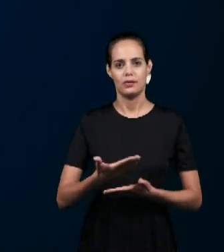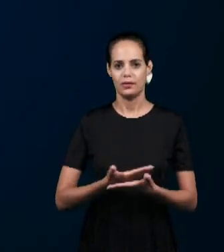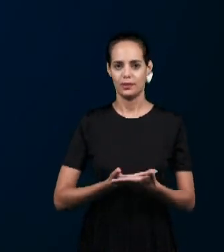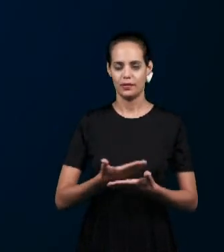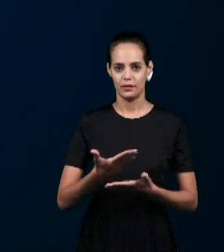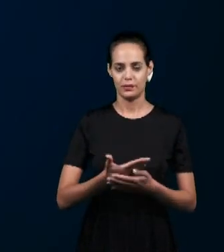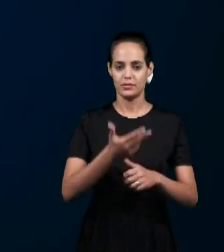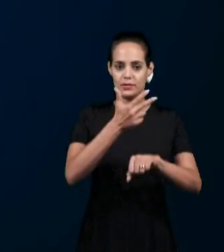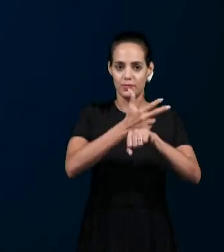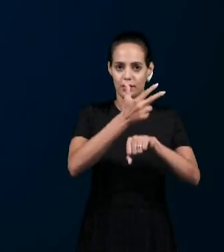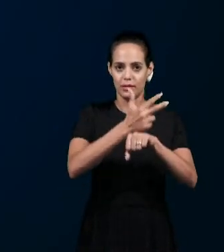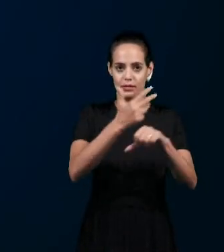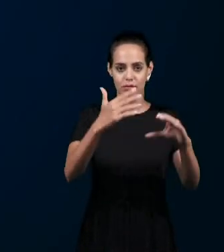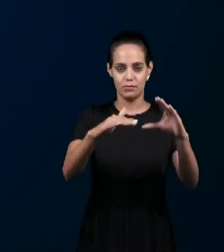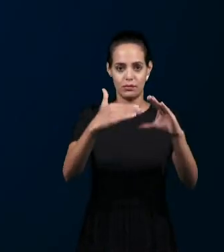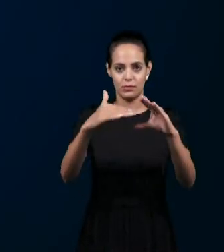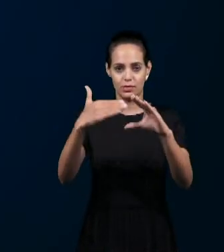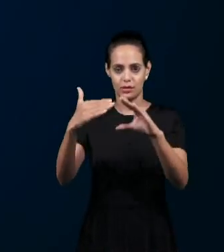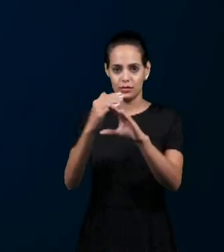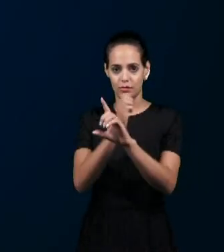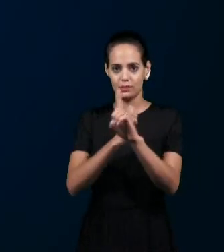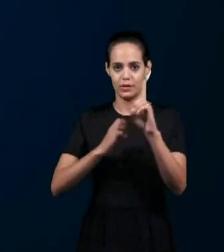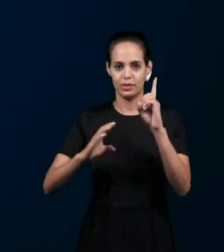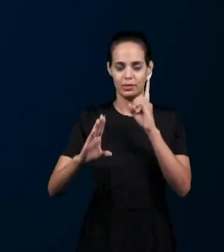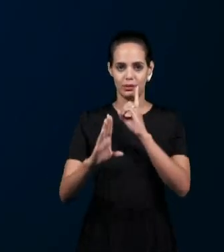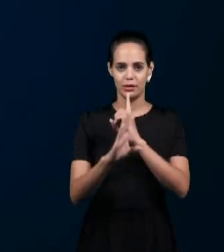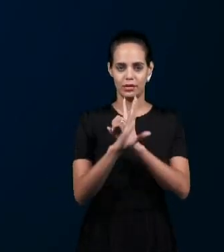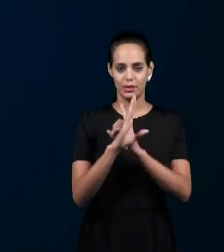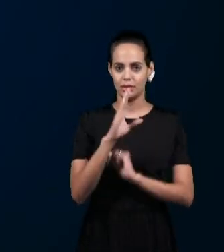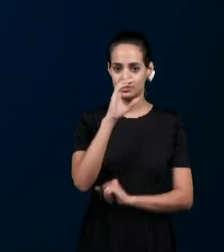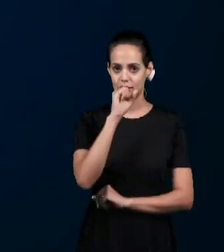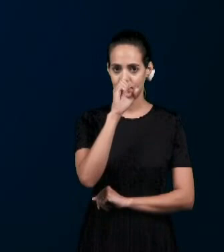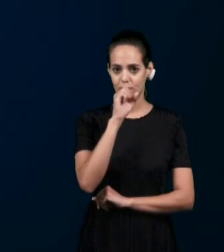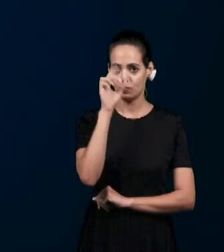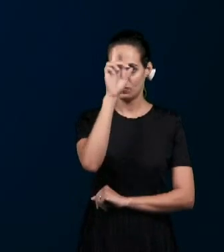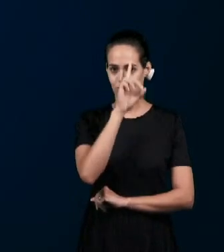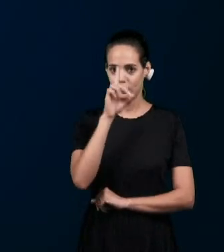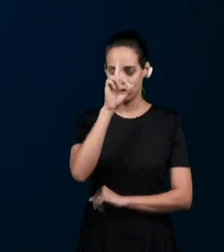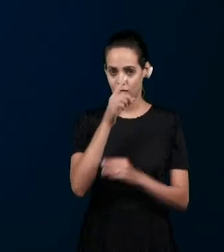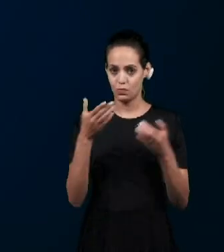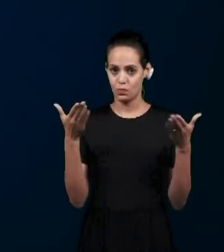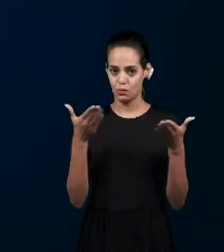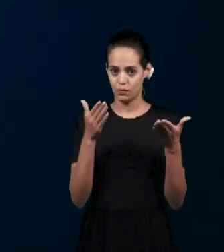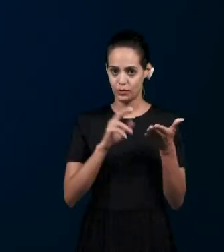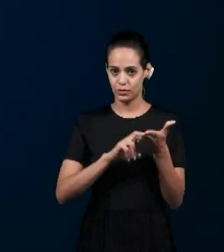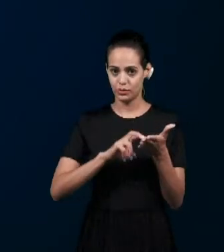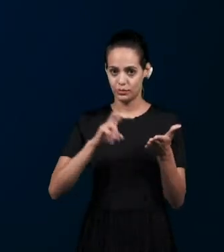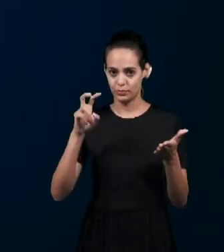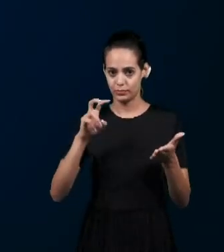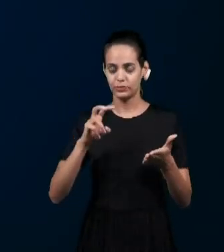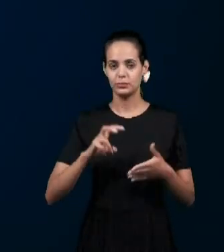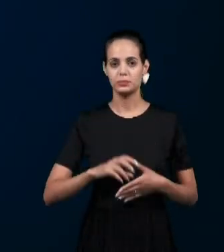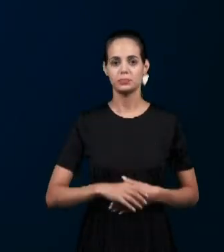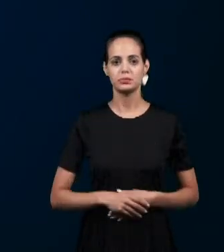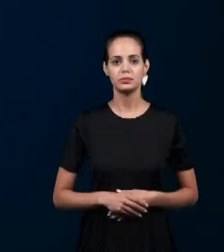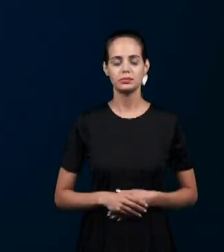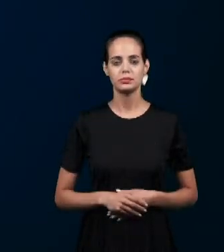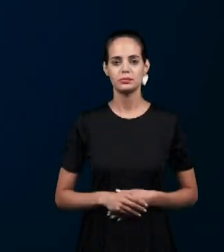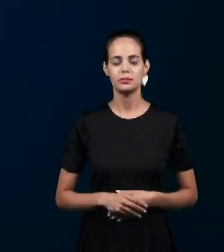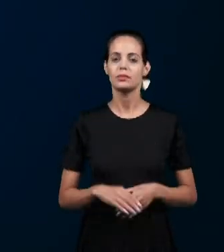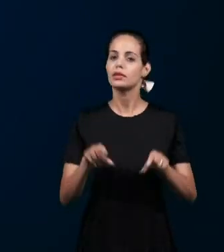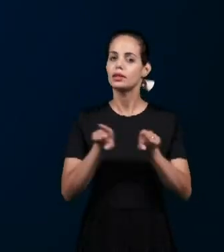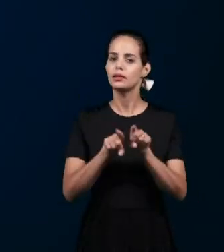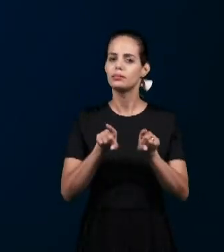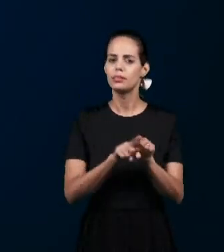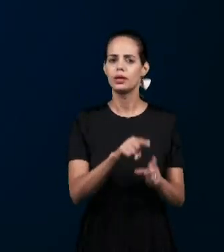vídeos para a escola bíblica deste fim de semana E naturalmente além daqueles que serão